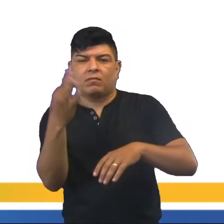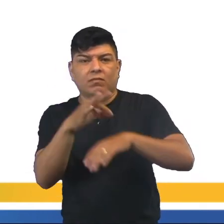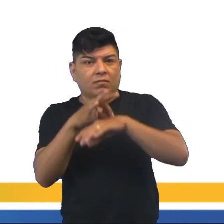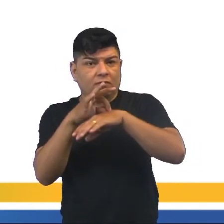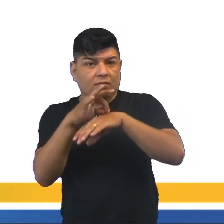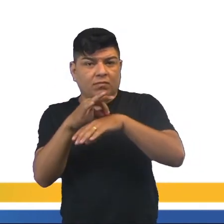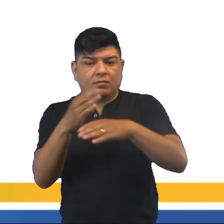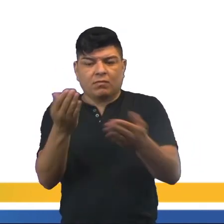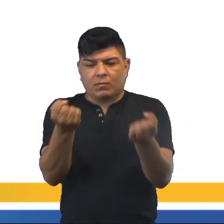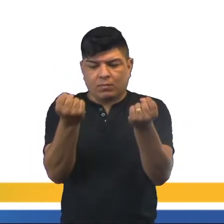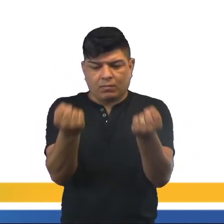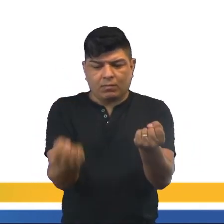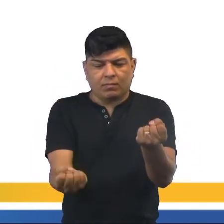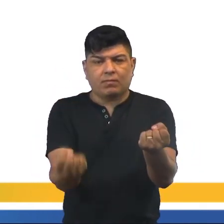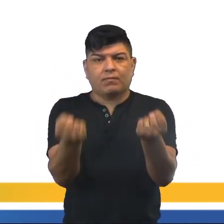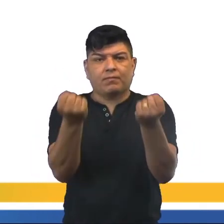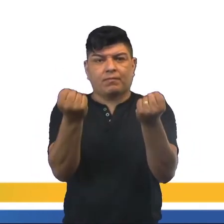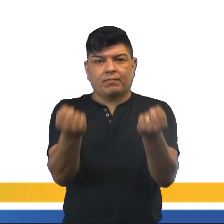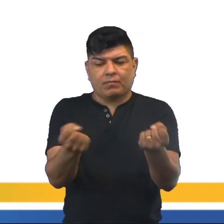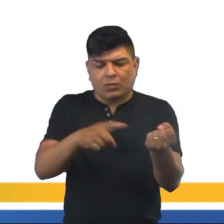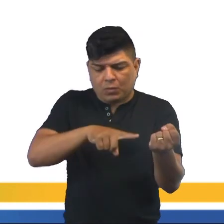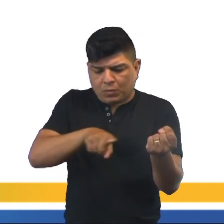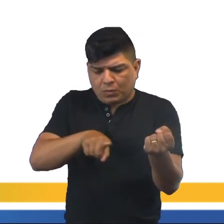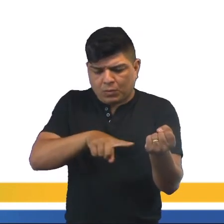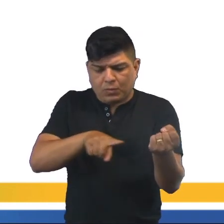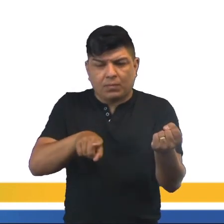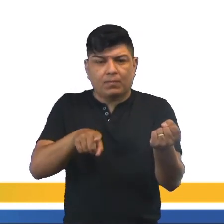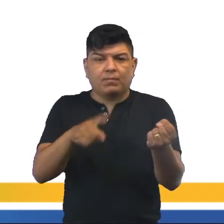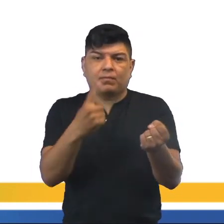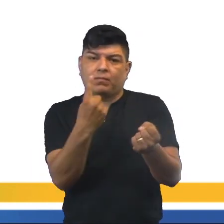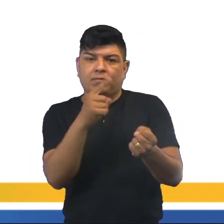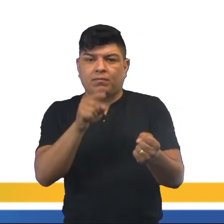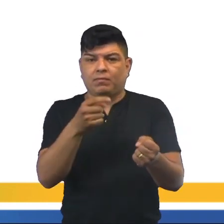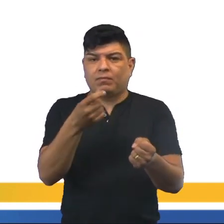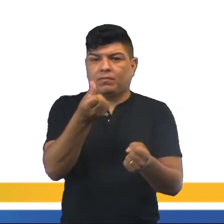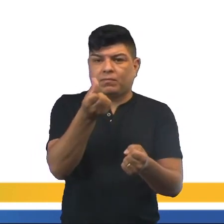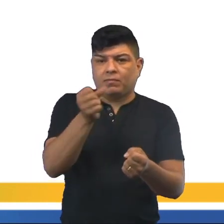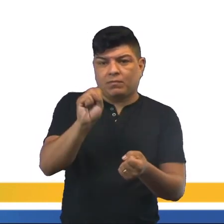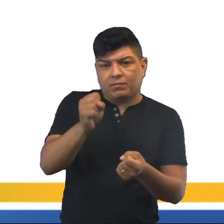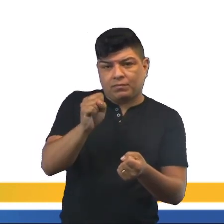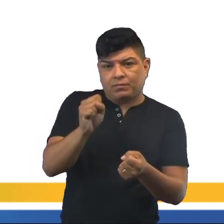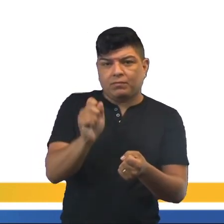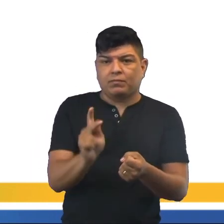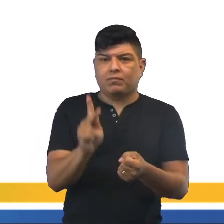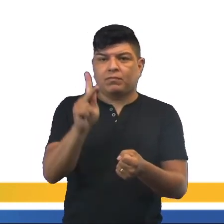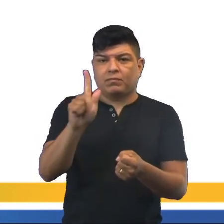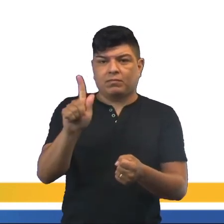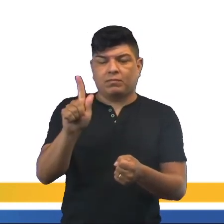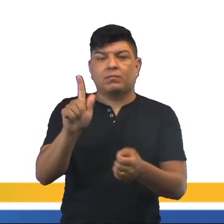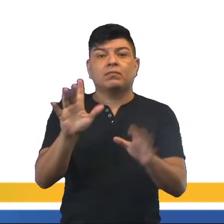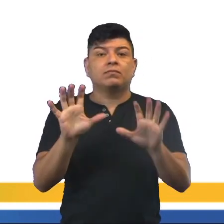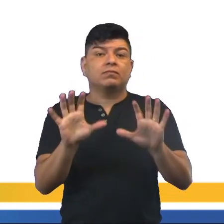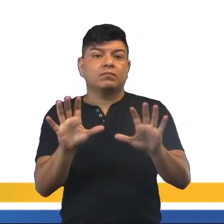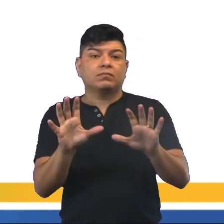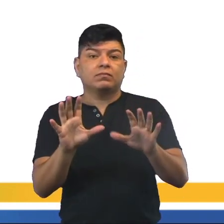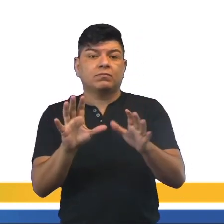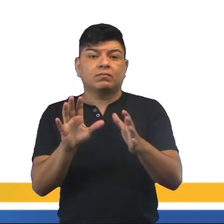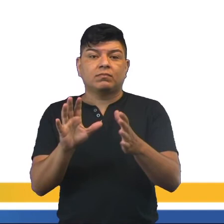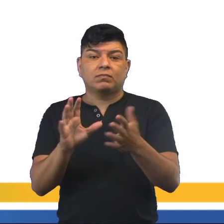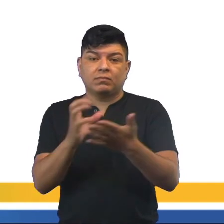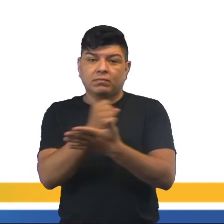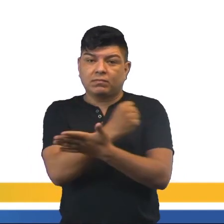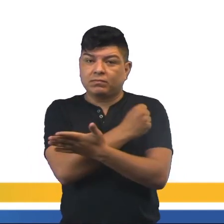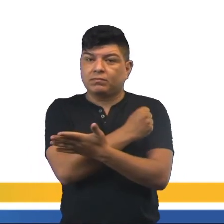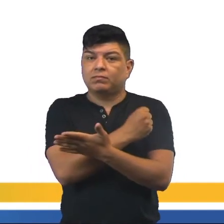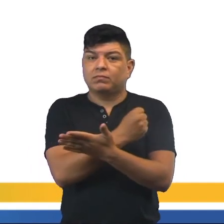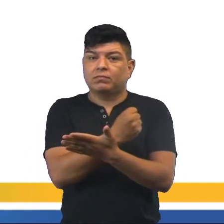e a pesou. A balança registrou 1,68 quilogramas. Ele, então, retirou o suficiente